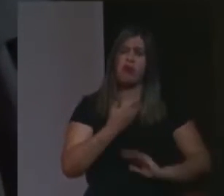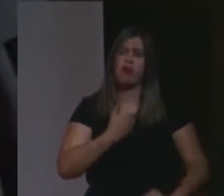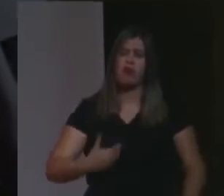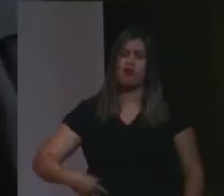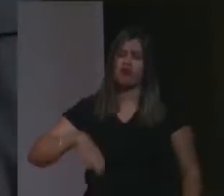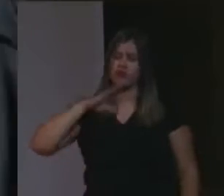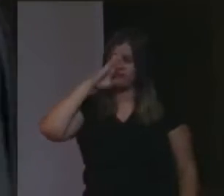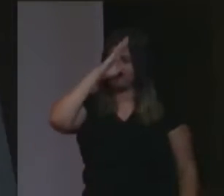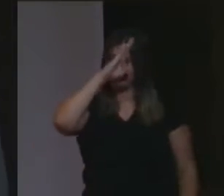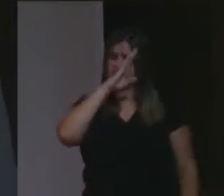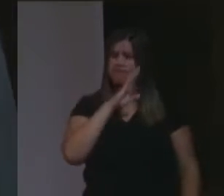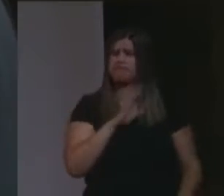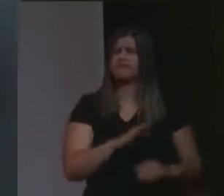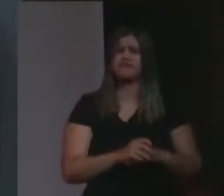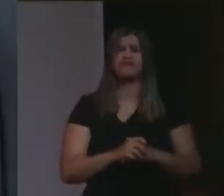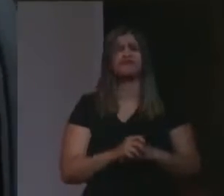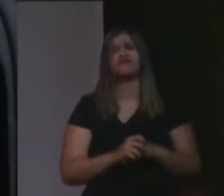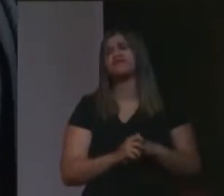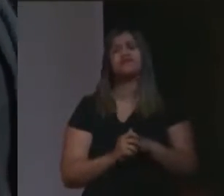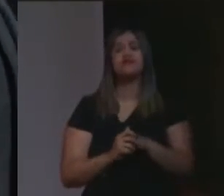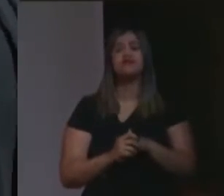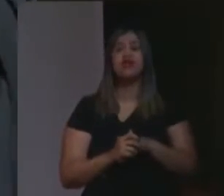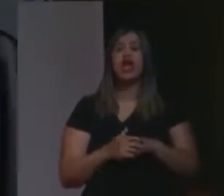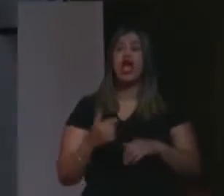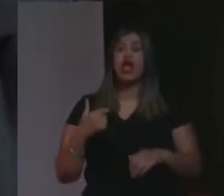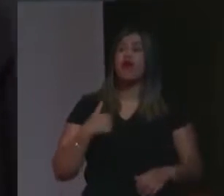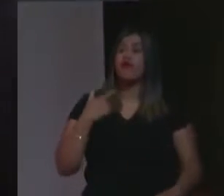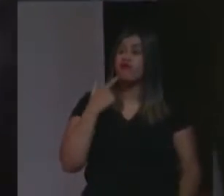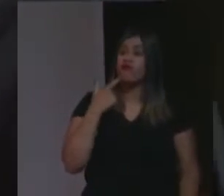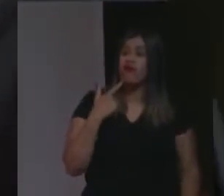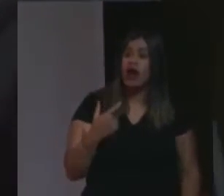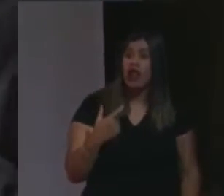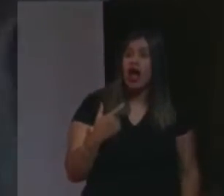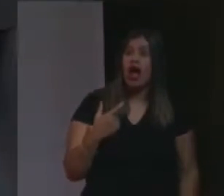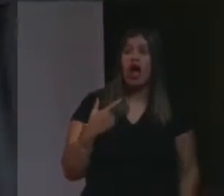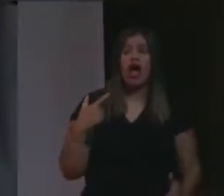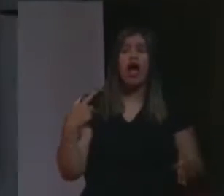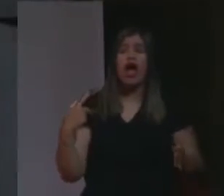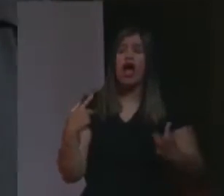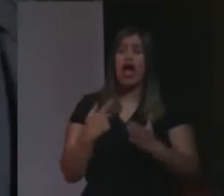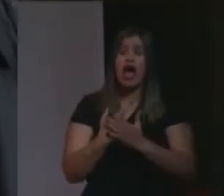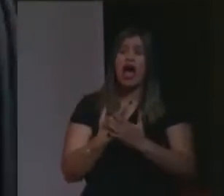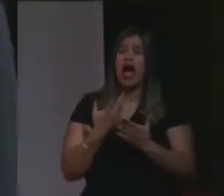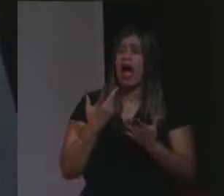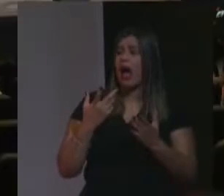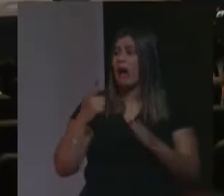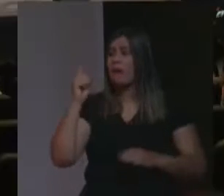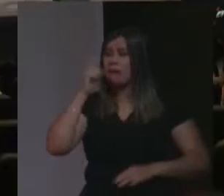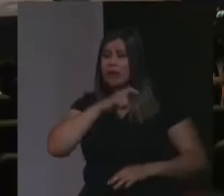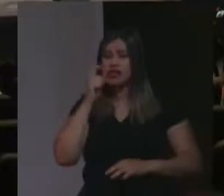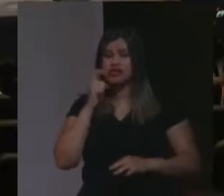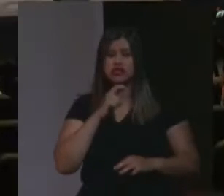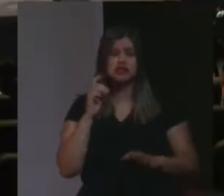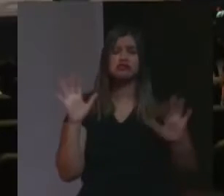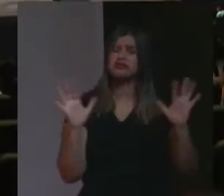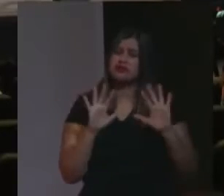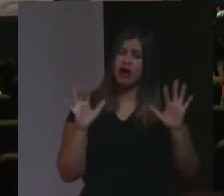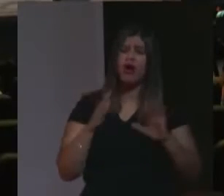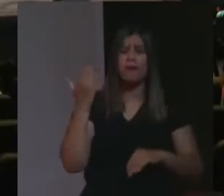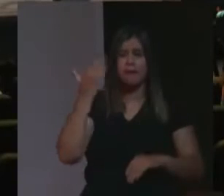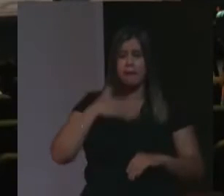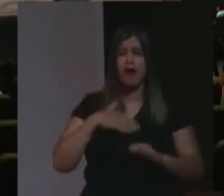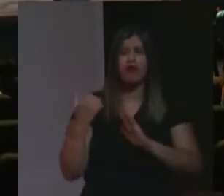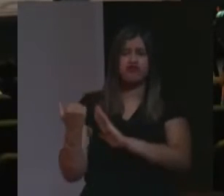Bolsonaro. Não venho aqui, muito menos, negar os fatos e as provas trazidas